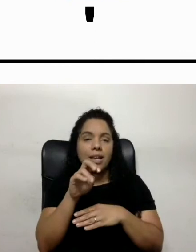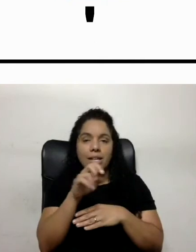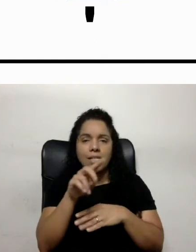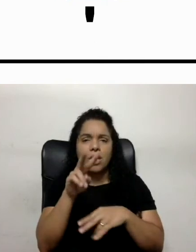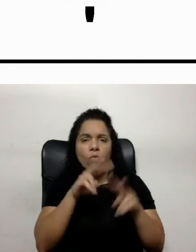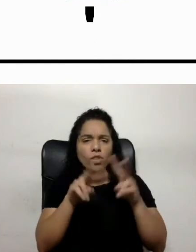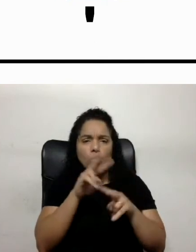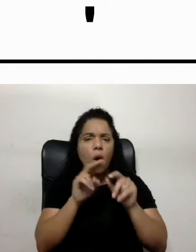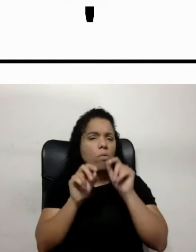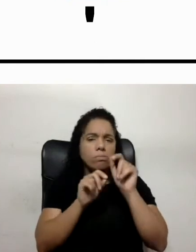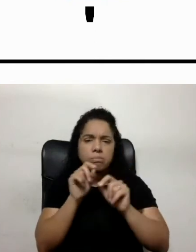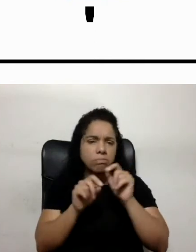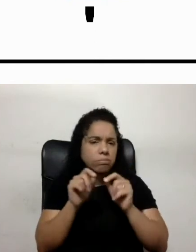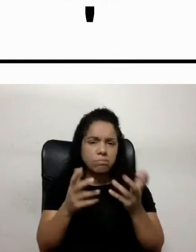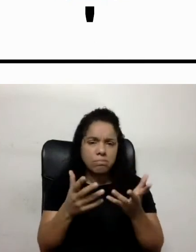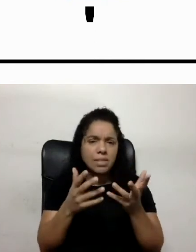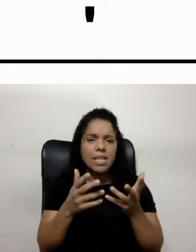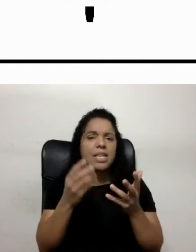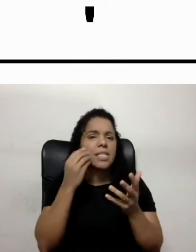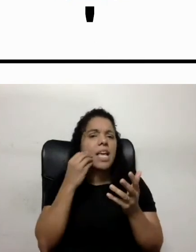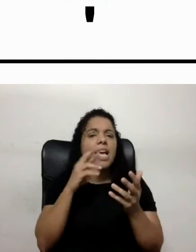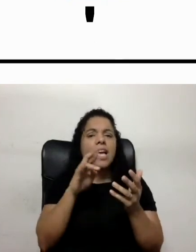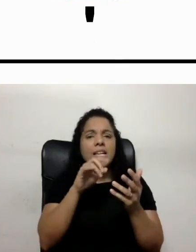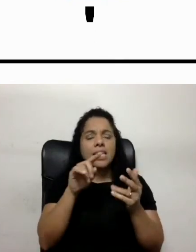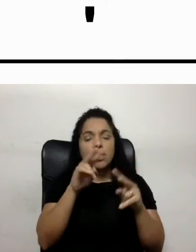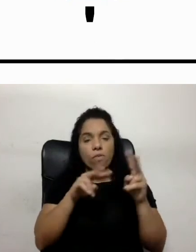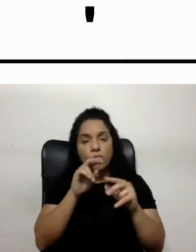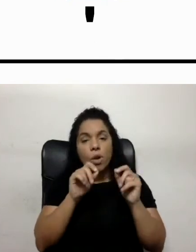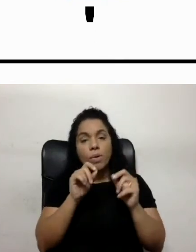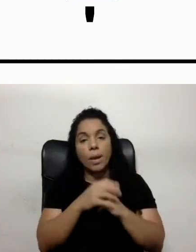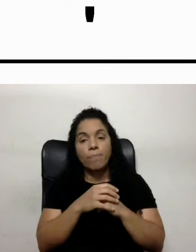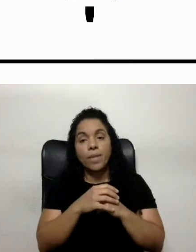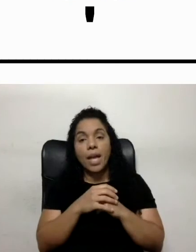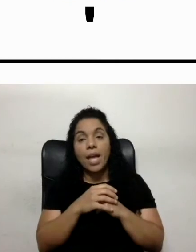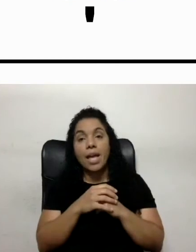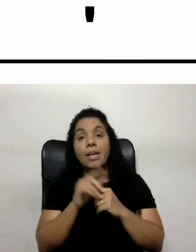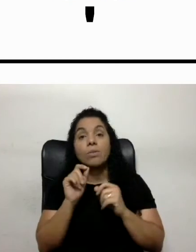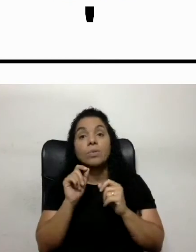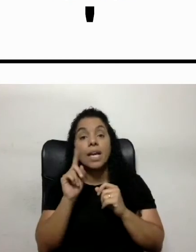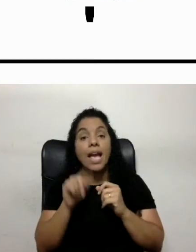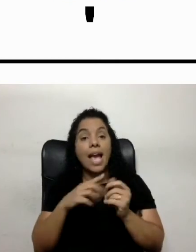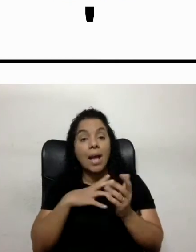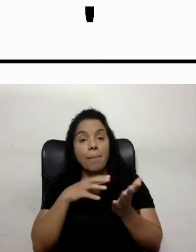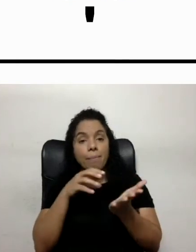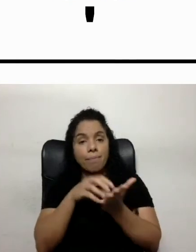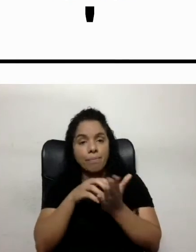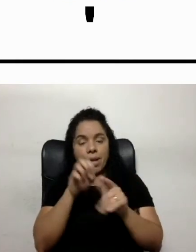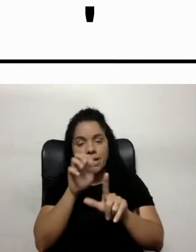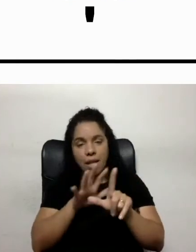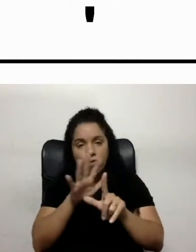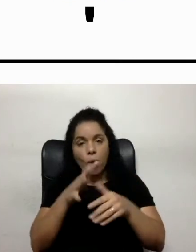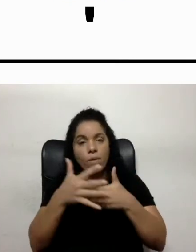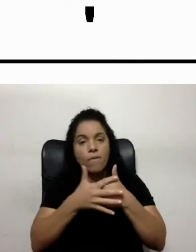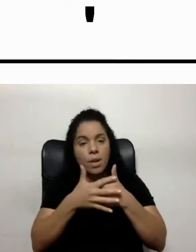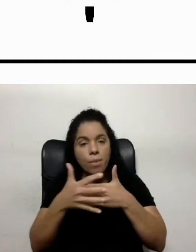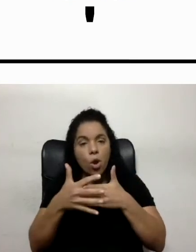Mas o que seria o teste de regressão visual? O teste de regressão visual, pessoal, é nada mais do que uma plataforma, um framework, que vai